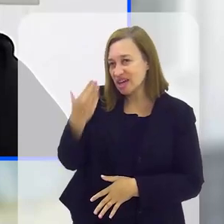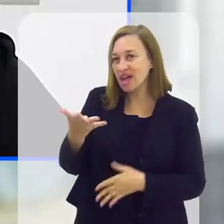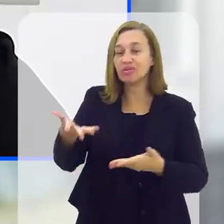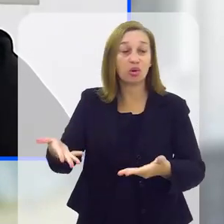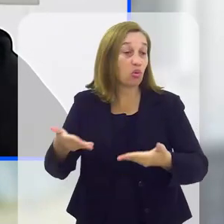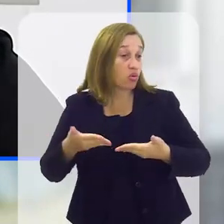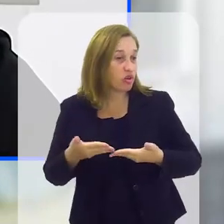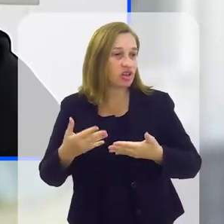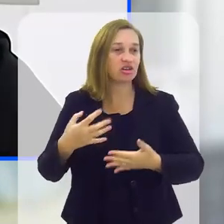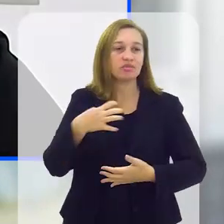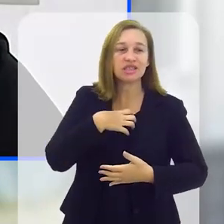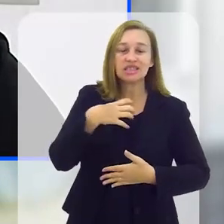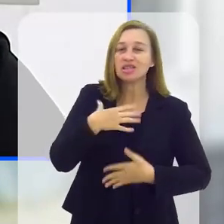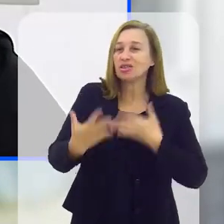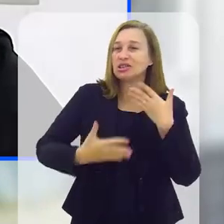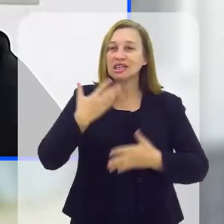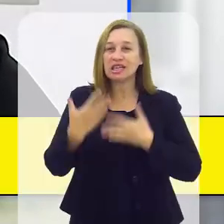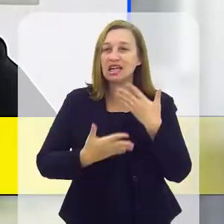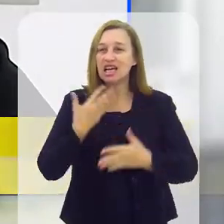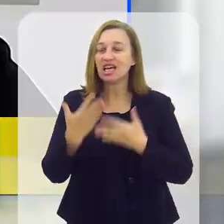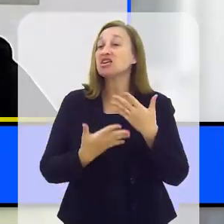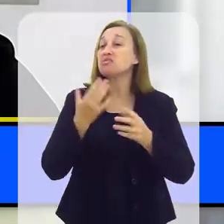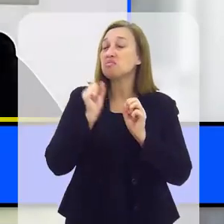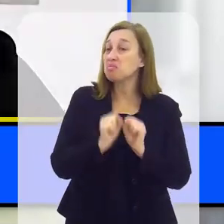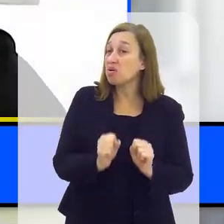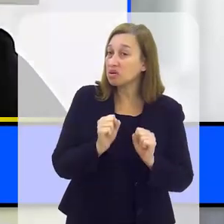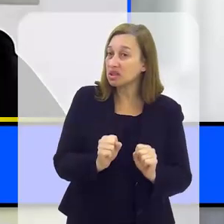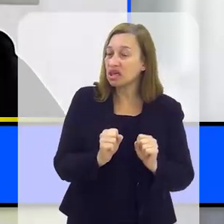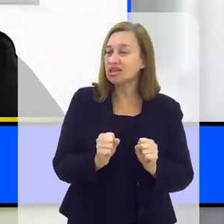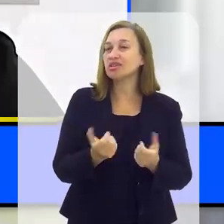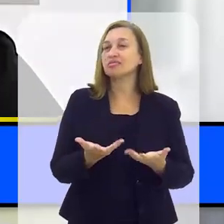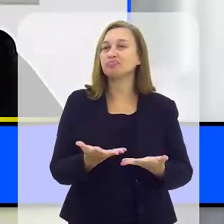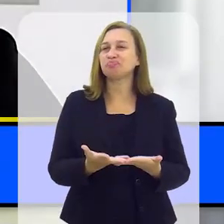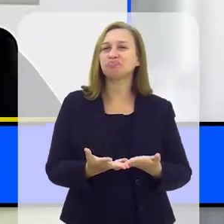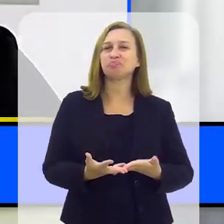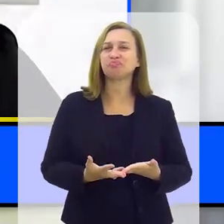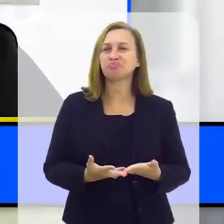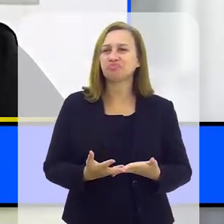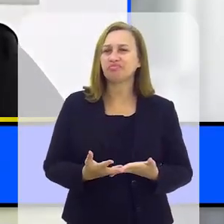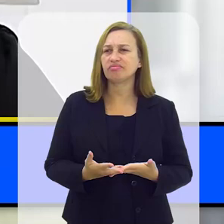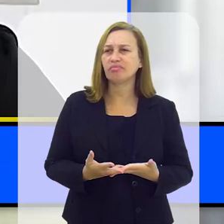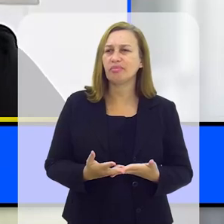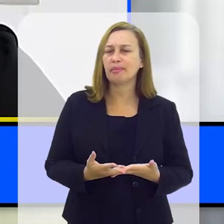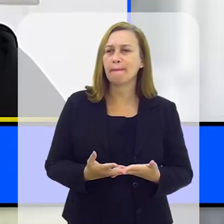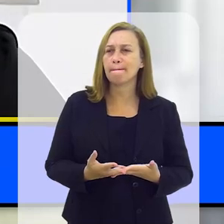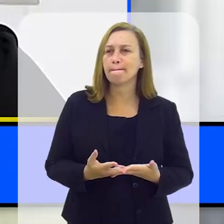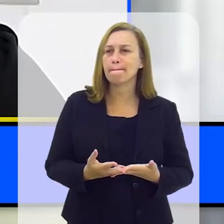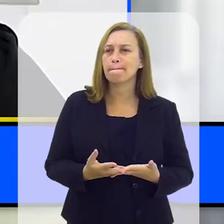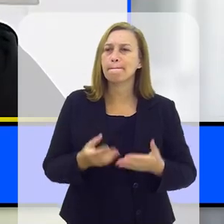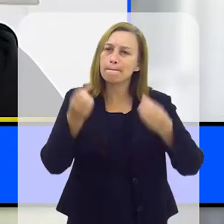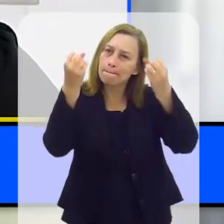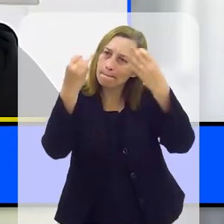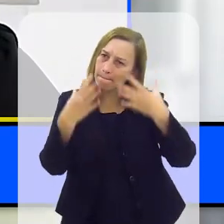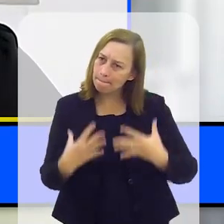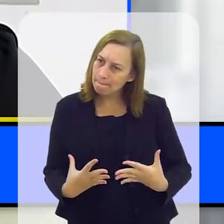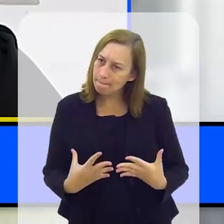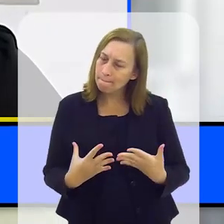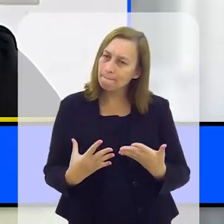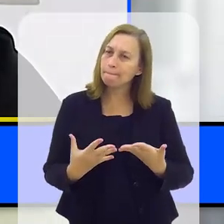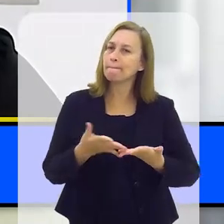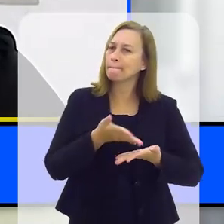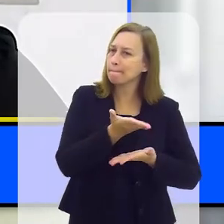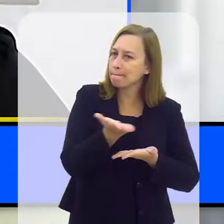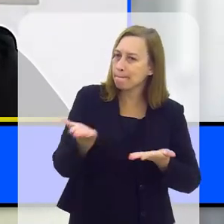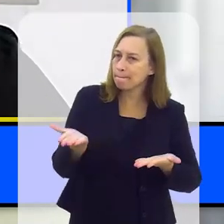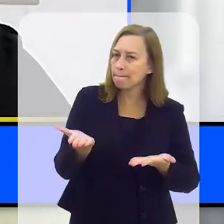muito obrigada pelo convite, me sinto honrada em poder estar trazendo extramuro